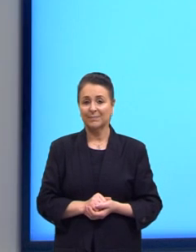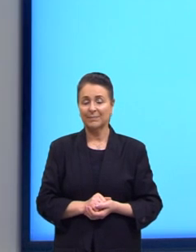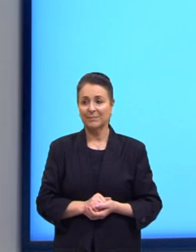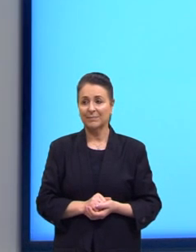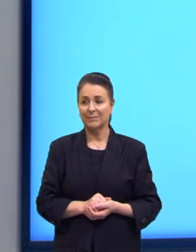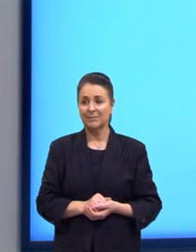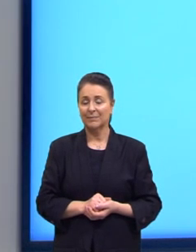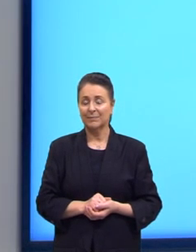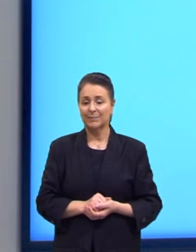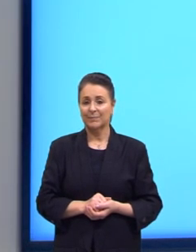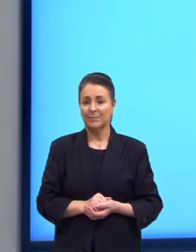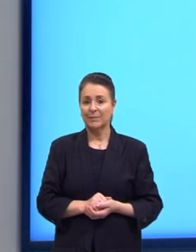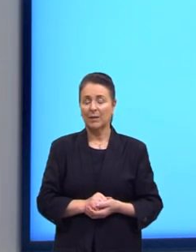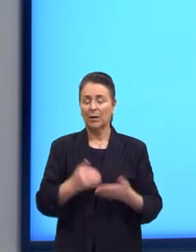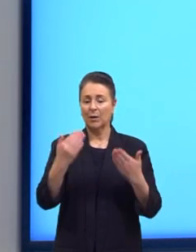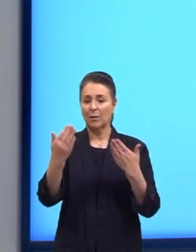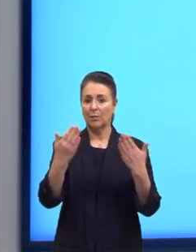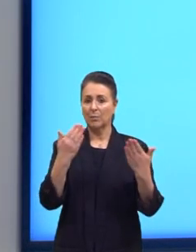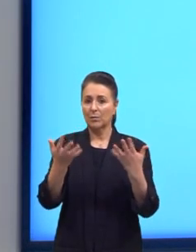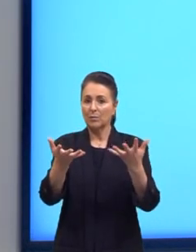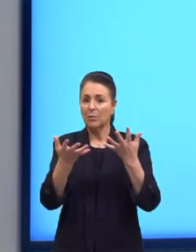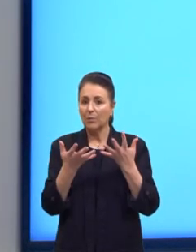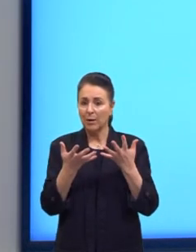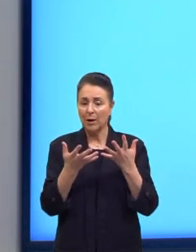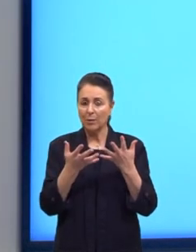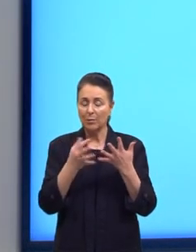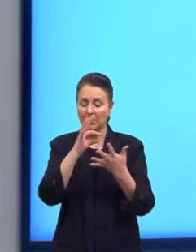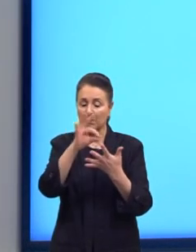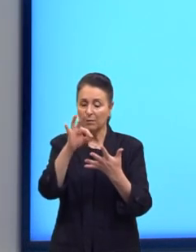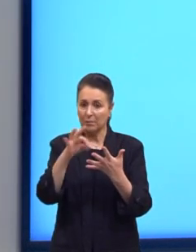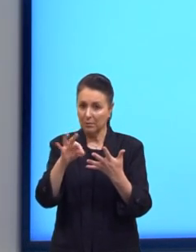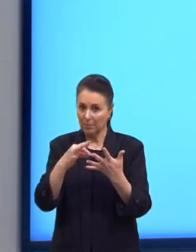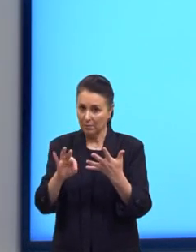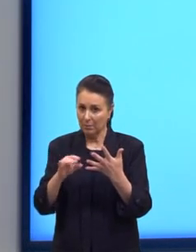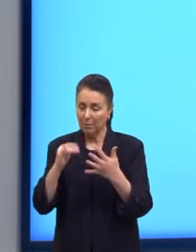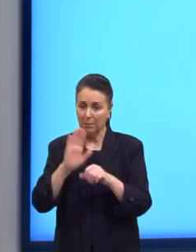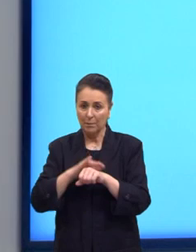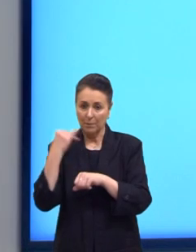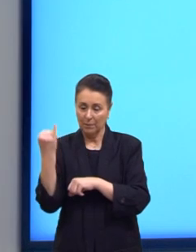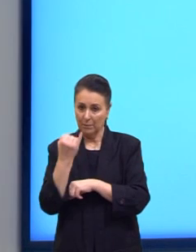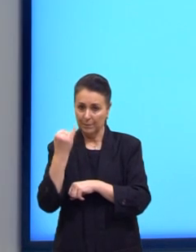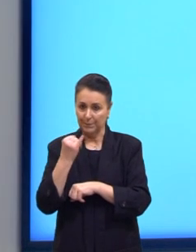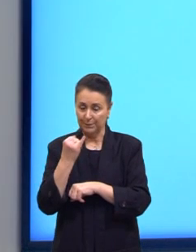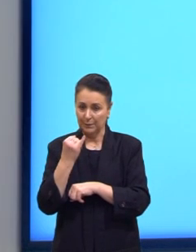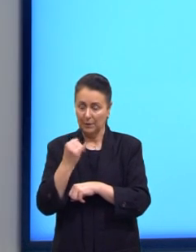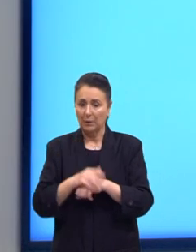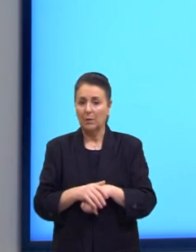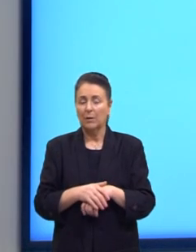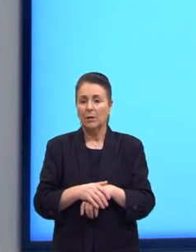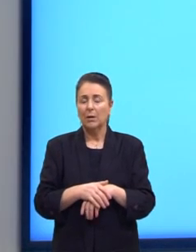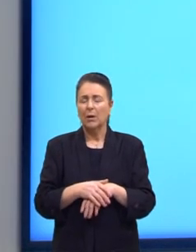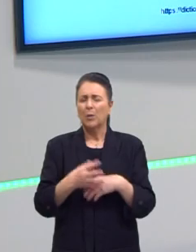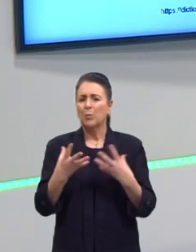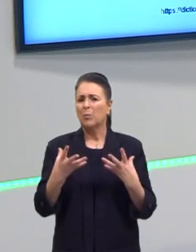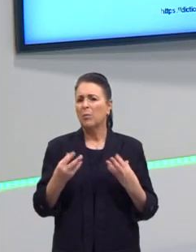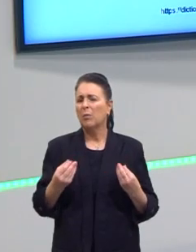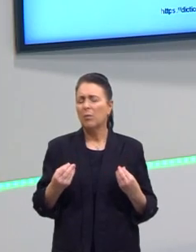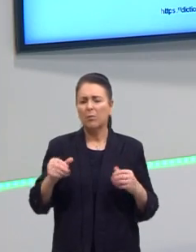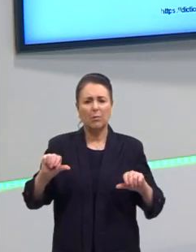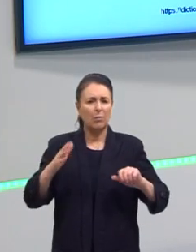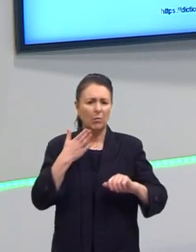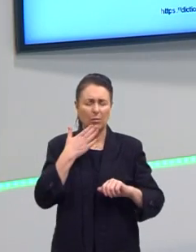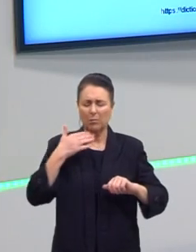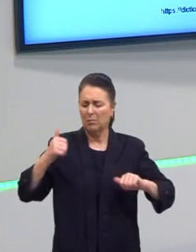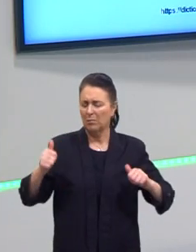Aqui são as comparações que eu quero enfatizar, né? Eu enfatizo comparações como? Eu posso dizer que é muito melhor, uma